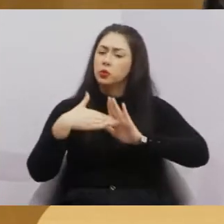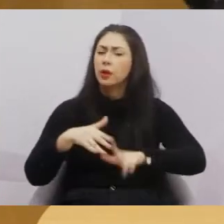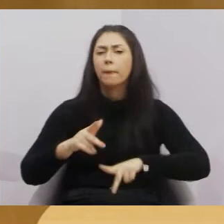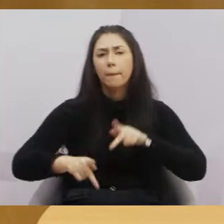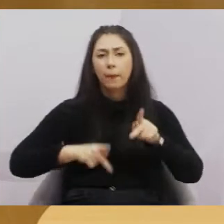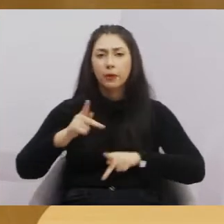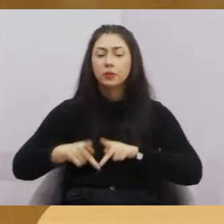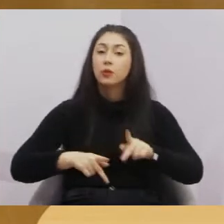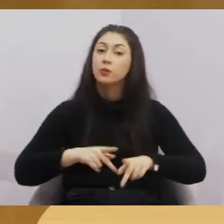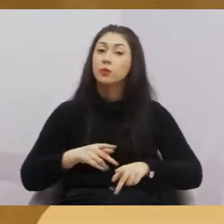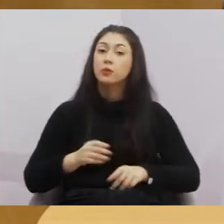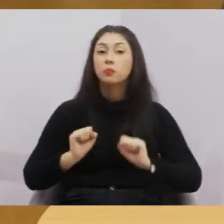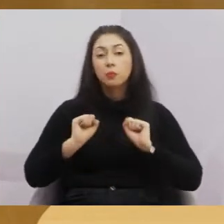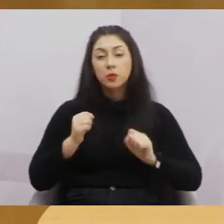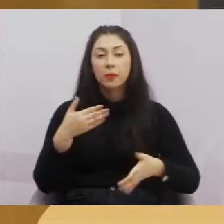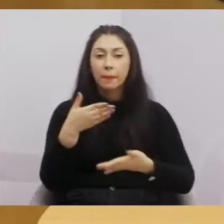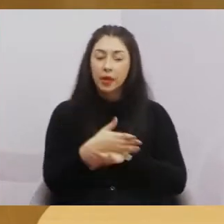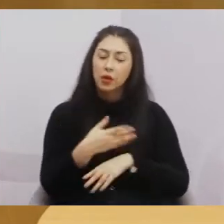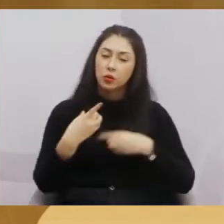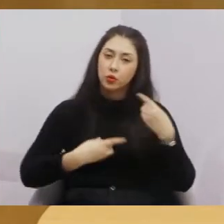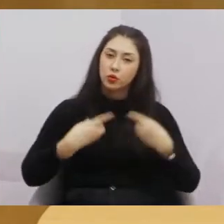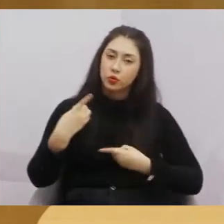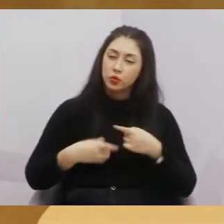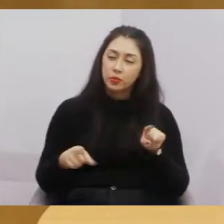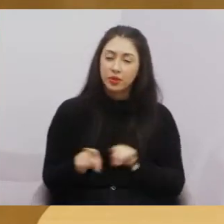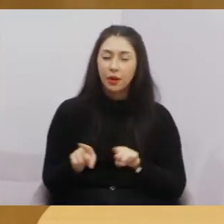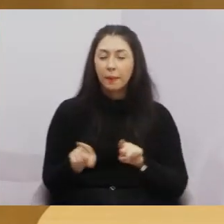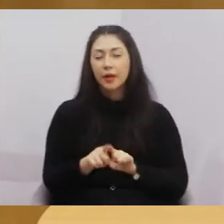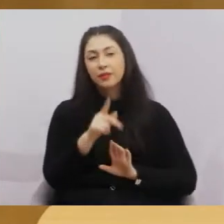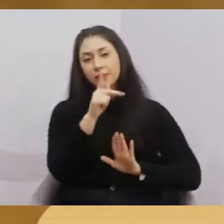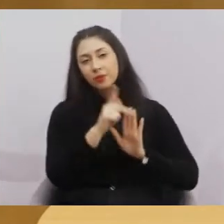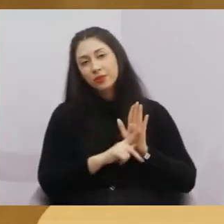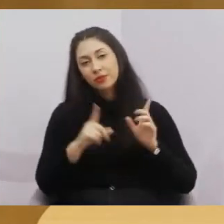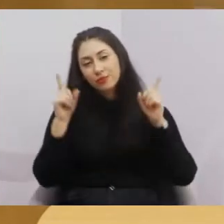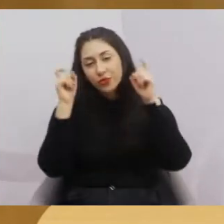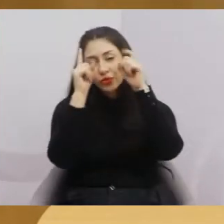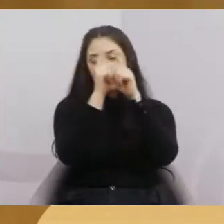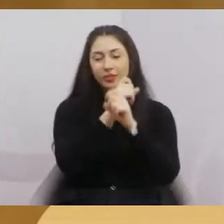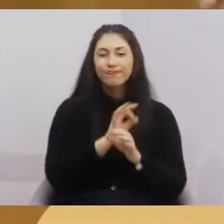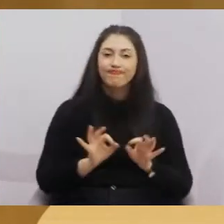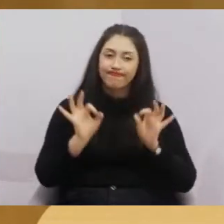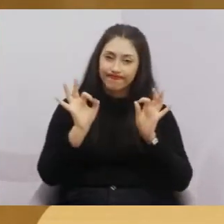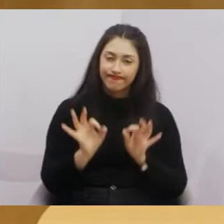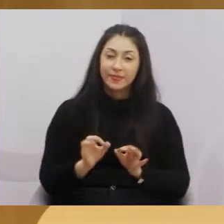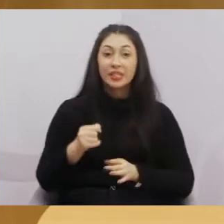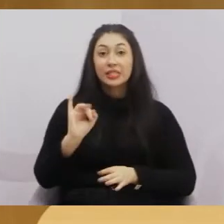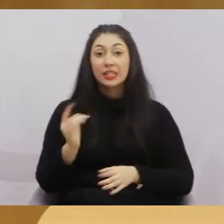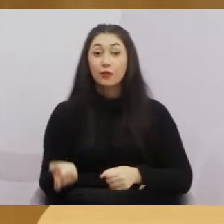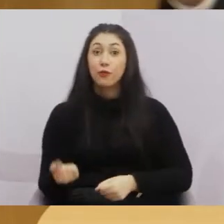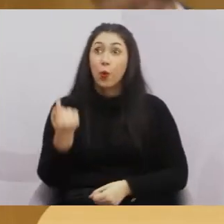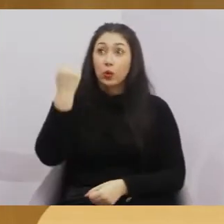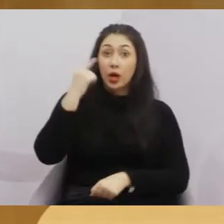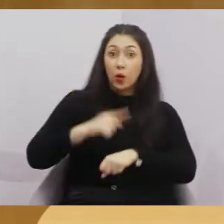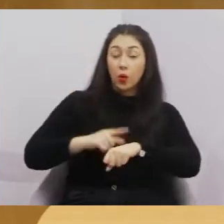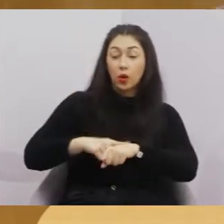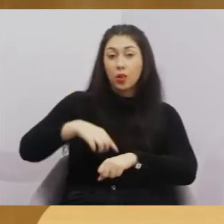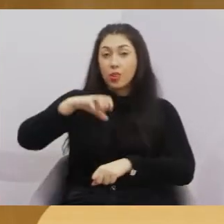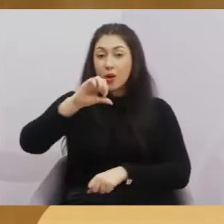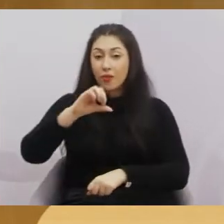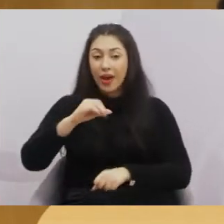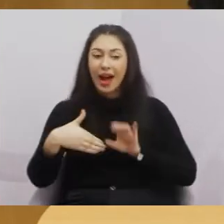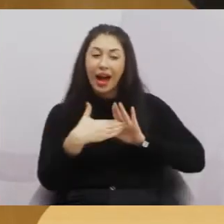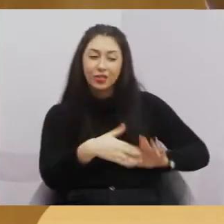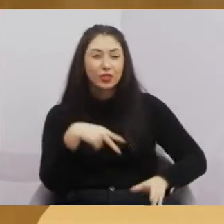para que a população participe das discussões, participe dos projetos polêmicos, e tenho certeza que se voltar para as 9 horas, pode atender muitos